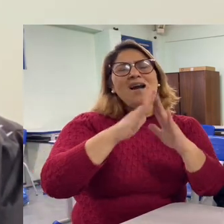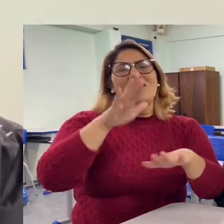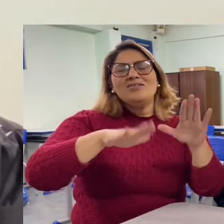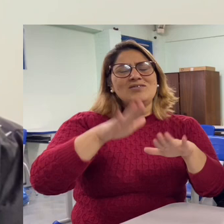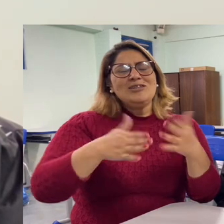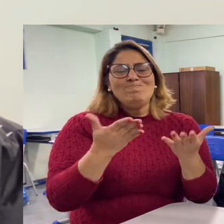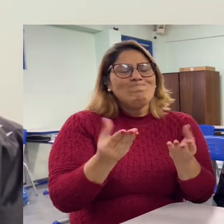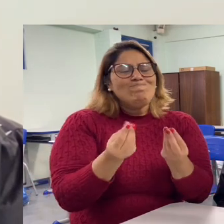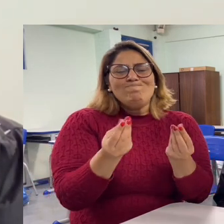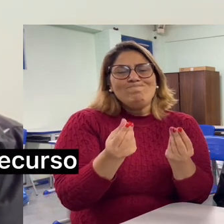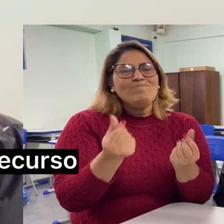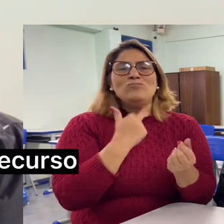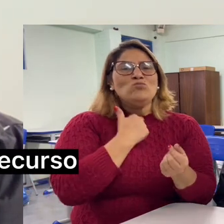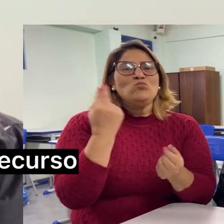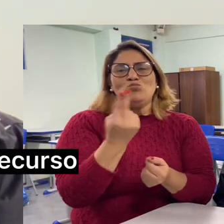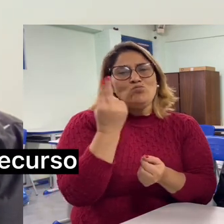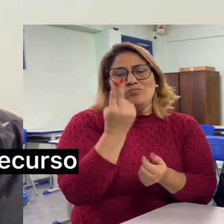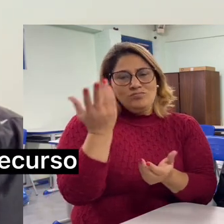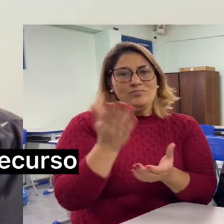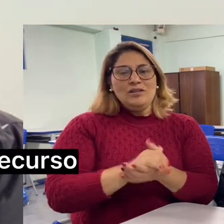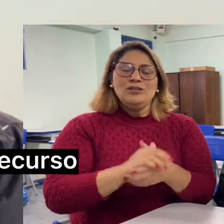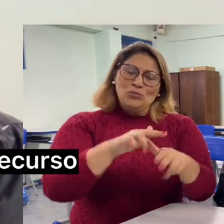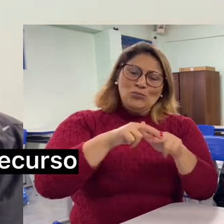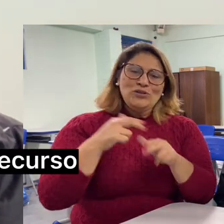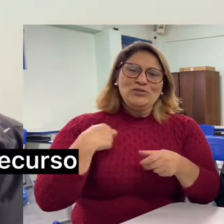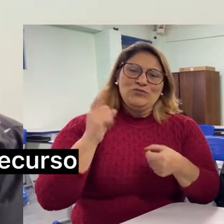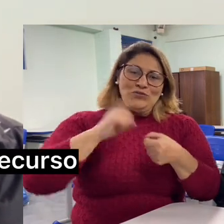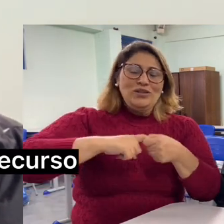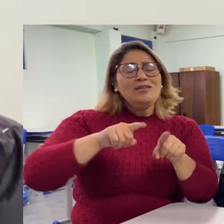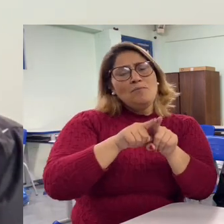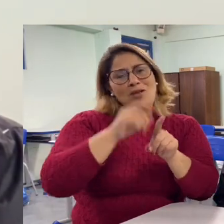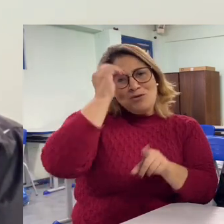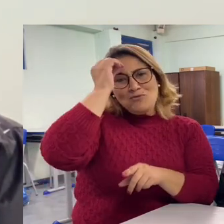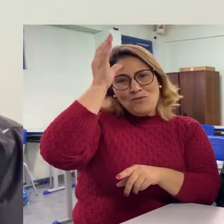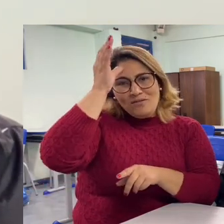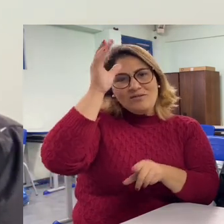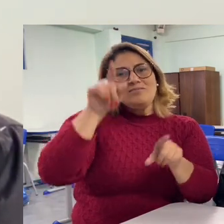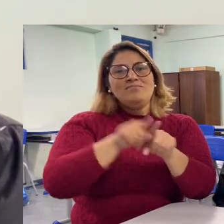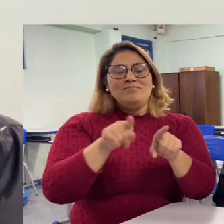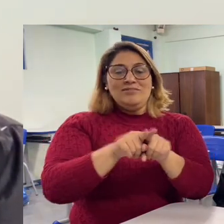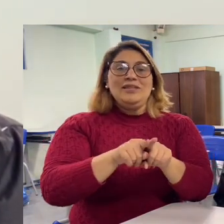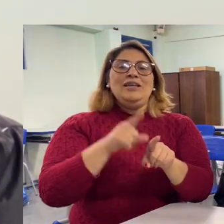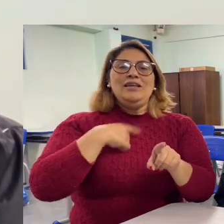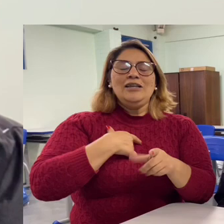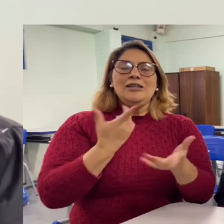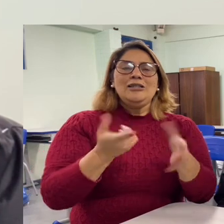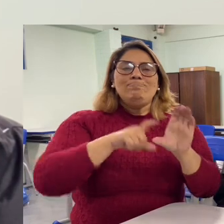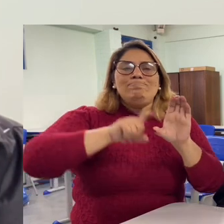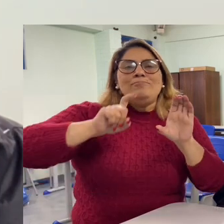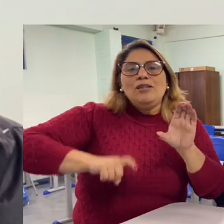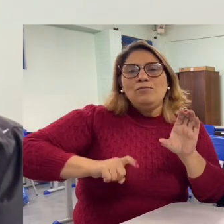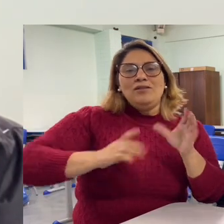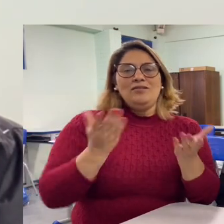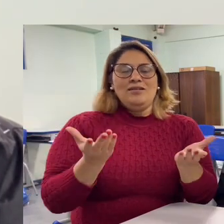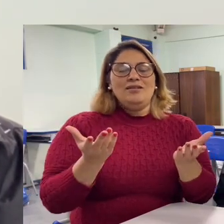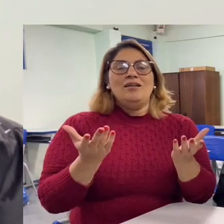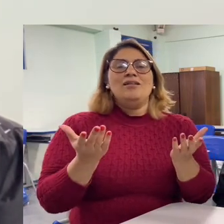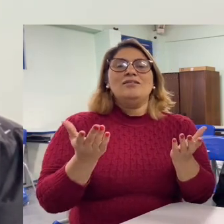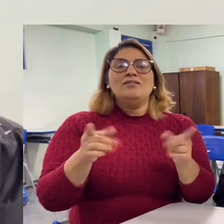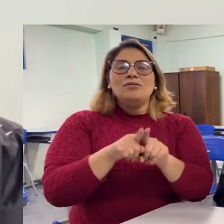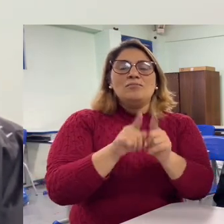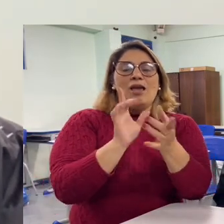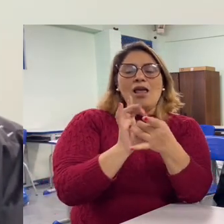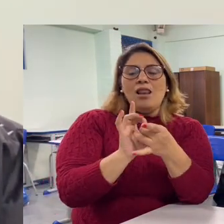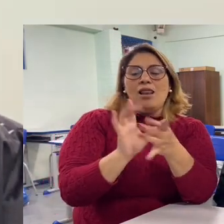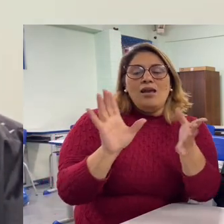procurar escola. Porque em casa a gente não tem muito recurso, por essa razão. E para ter conhecimento mesmo, para